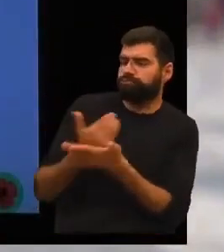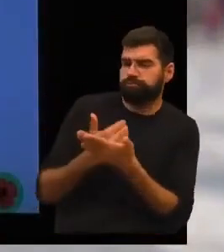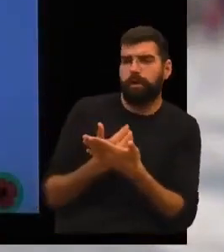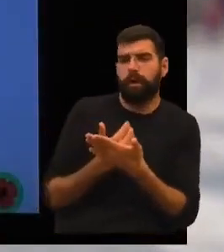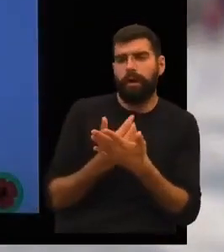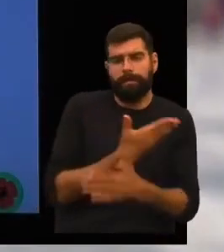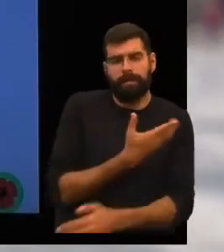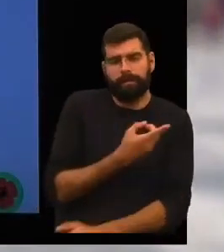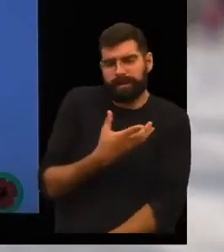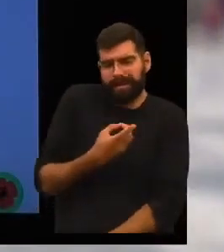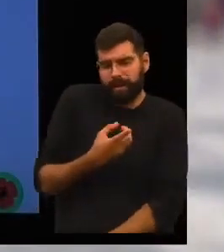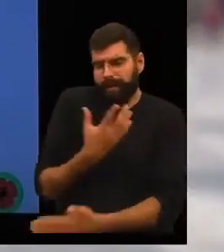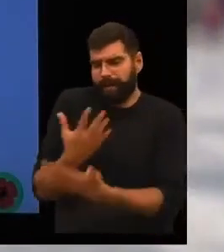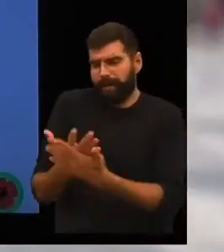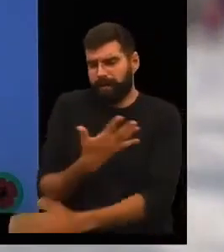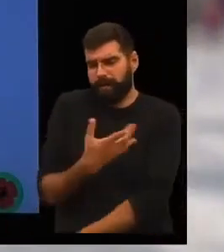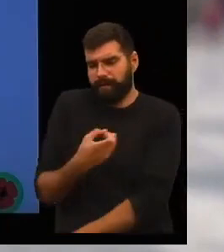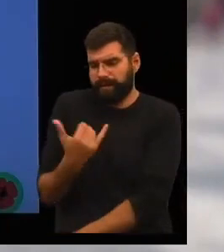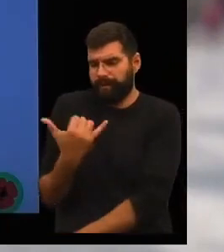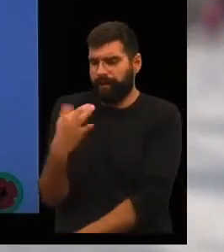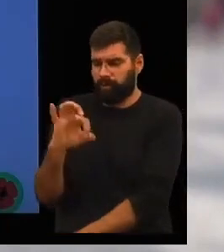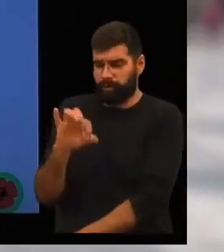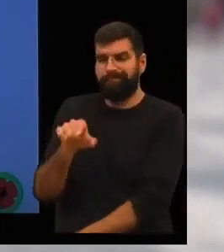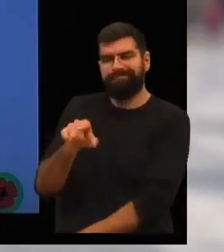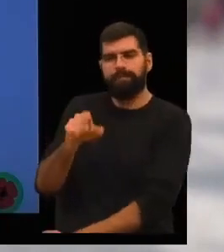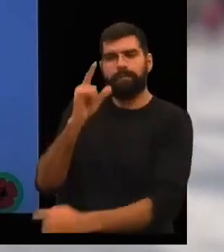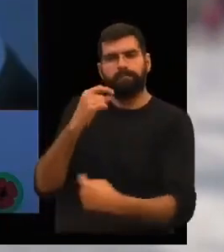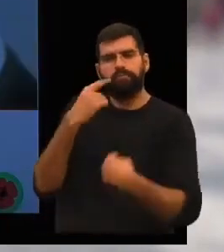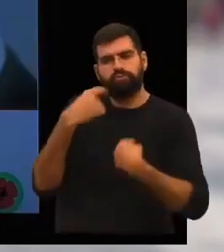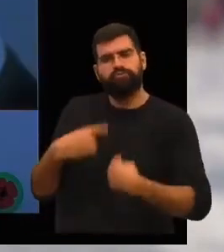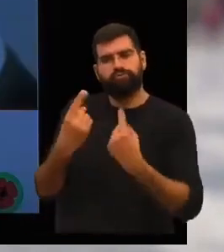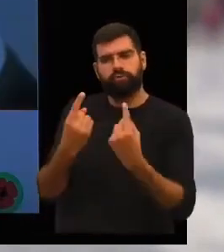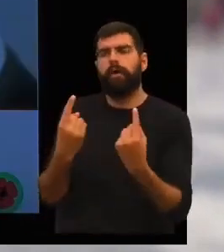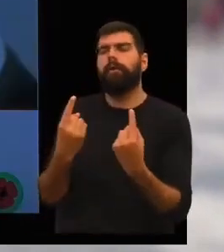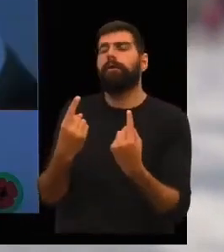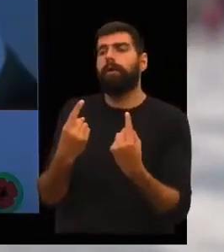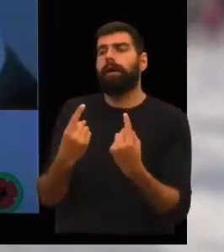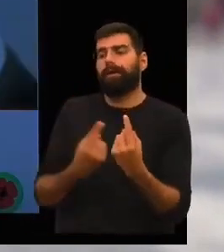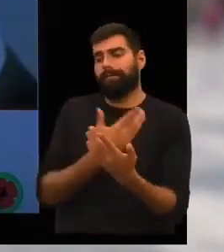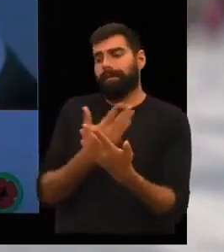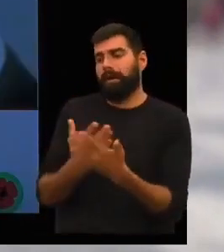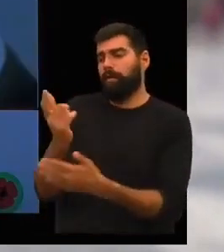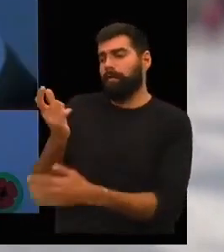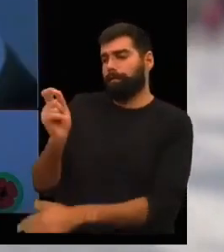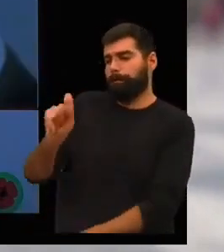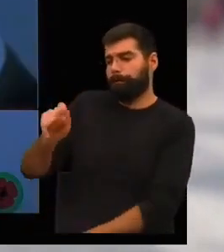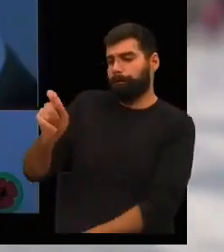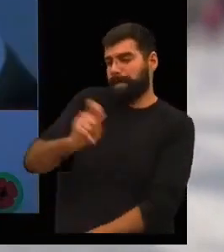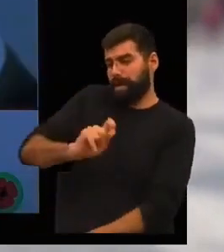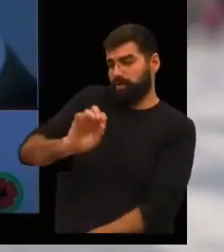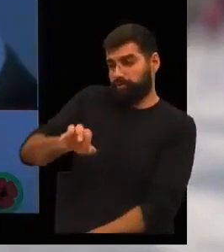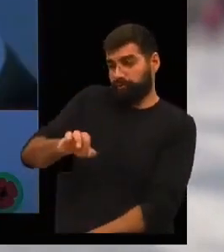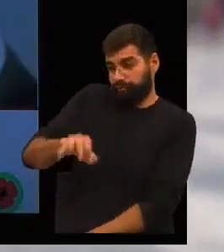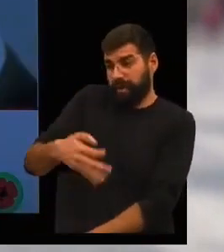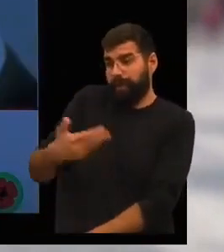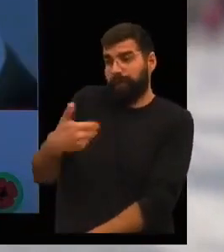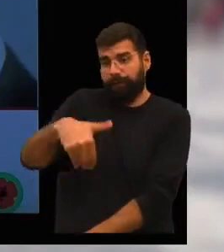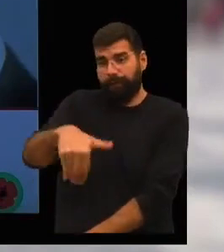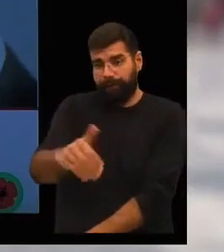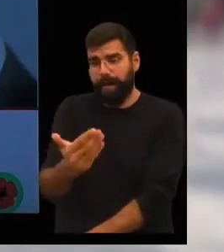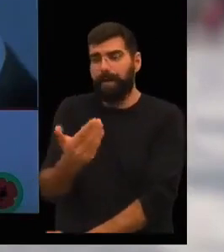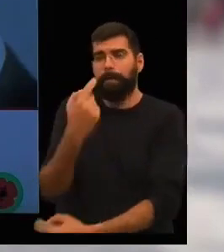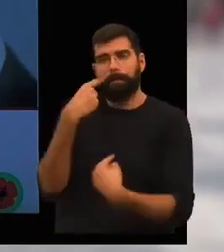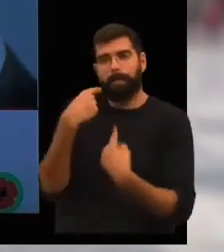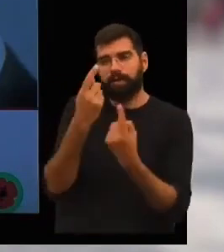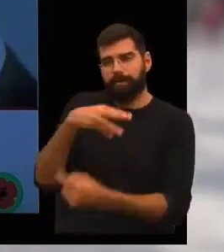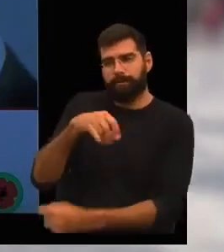1919 e 1928. E a exibição, patente até ao fim do corrente mês na Biblioteca Nacional de Portugal, demonstra